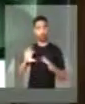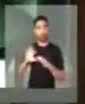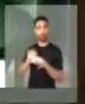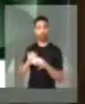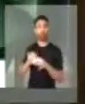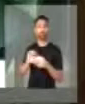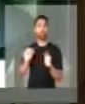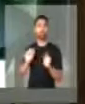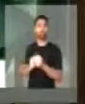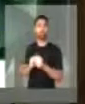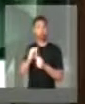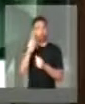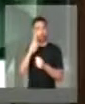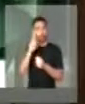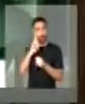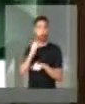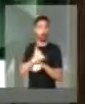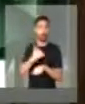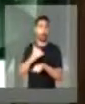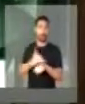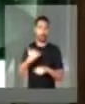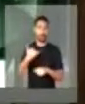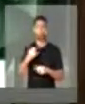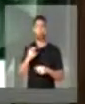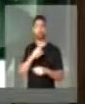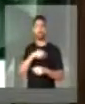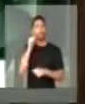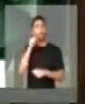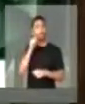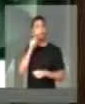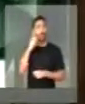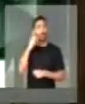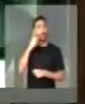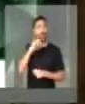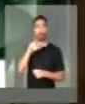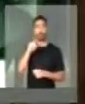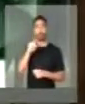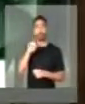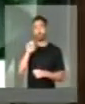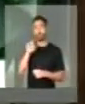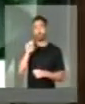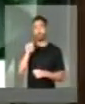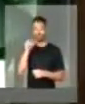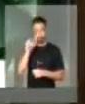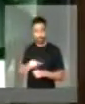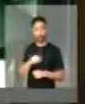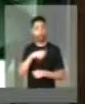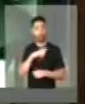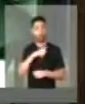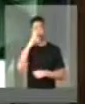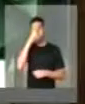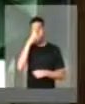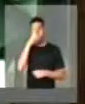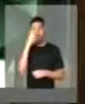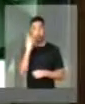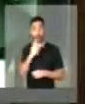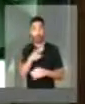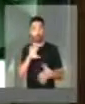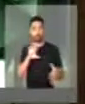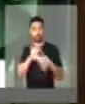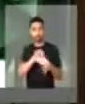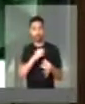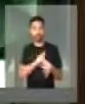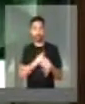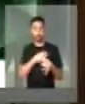história dos metalúrgicos. Nossa querida Janira Feghali, que não tem só a história vinculada